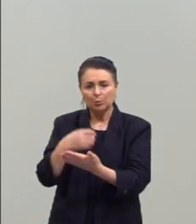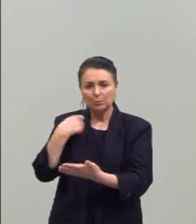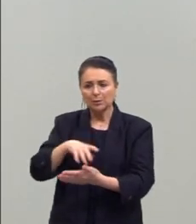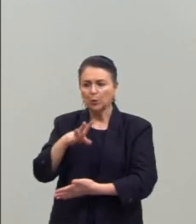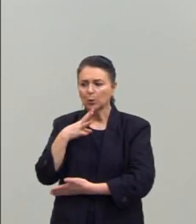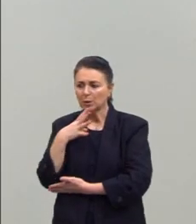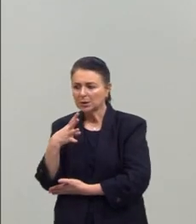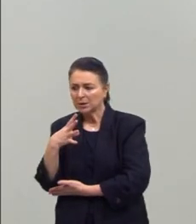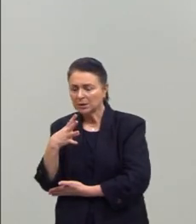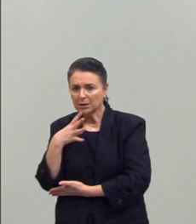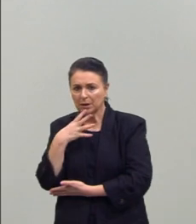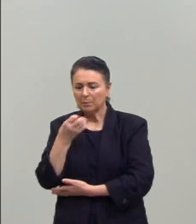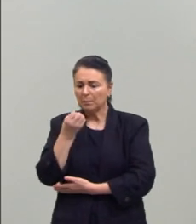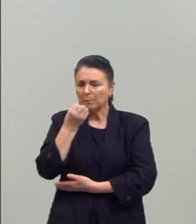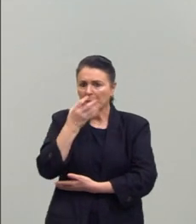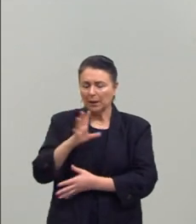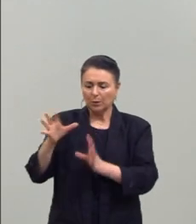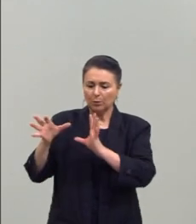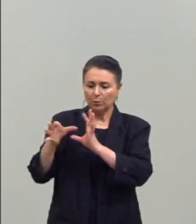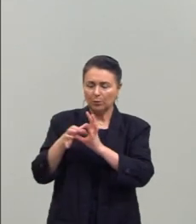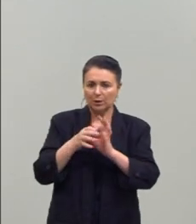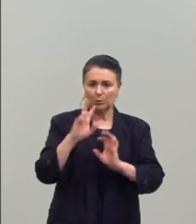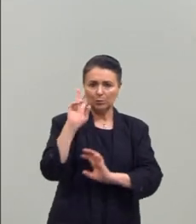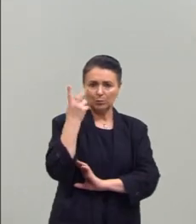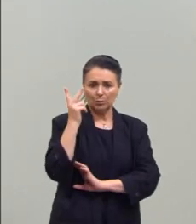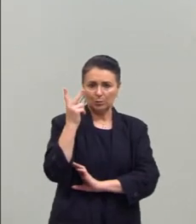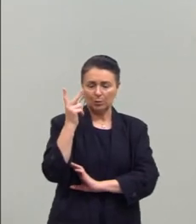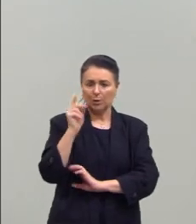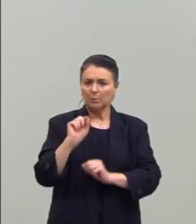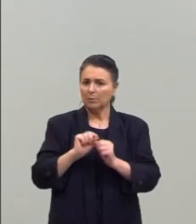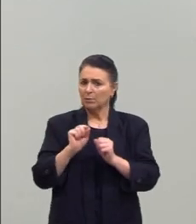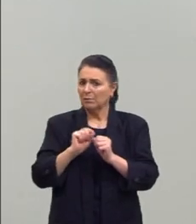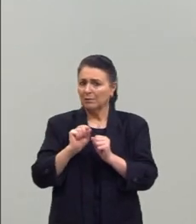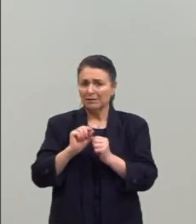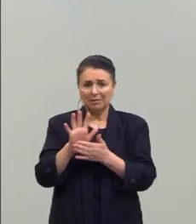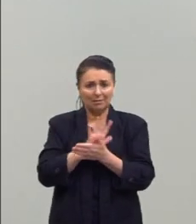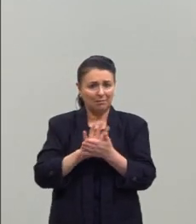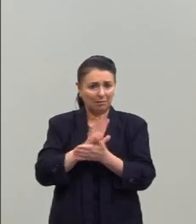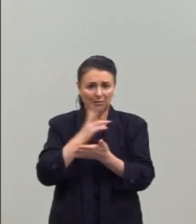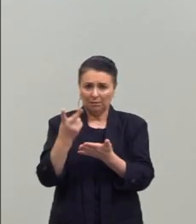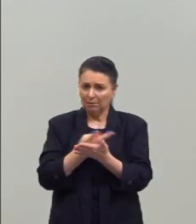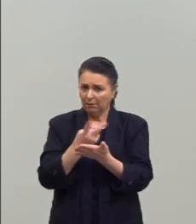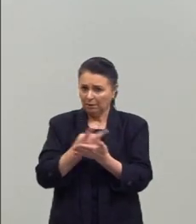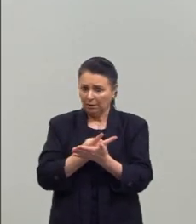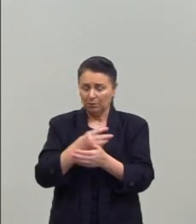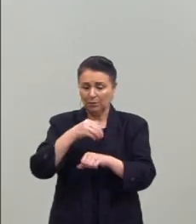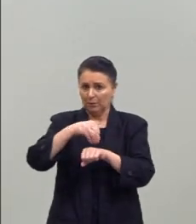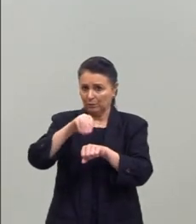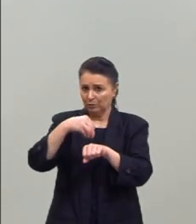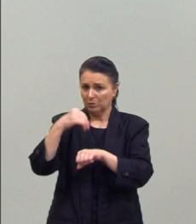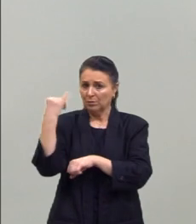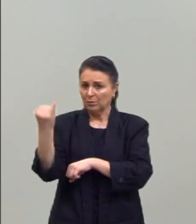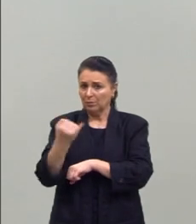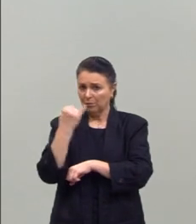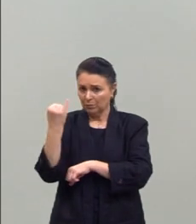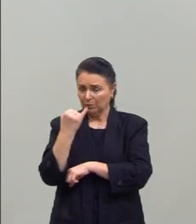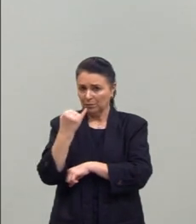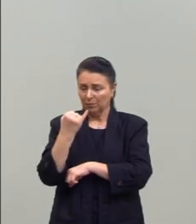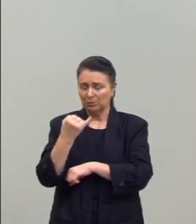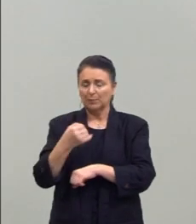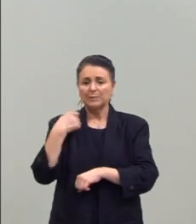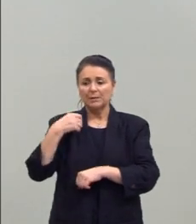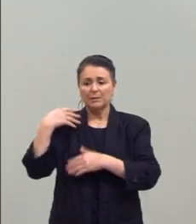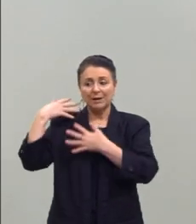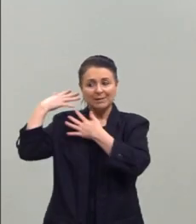conhecer bem esse contexto histórico para eu não cometer nenhuma gafe. Mas fica aí uma dica importante, gente, mencionar mais esses grandes